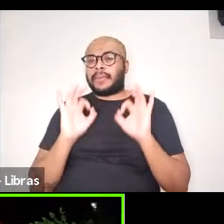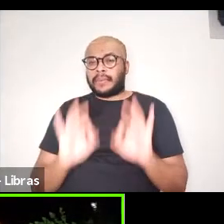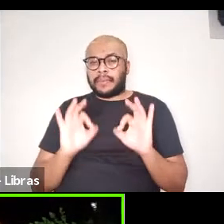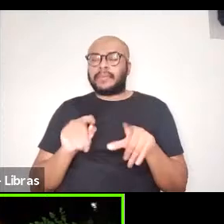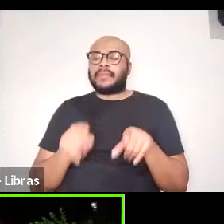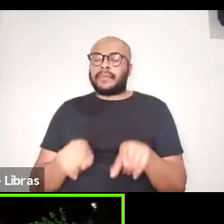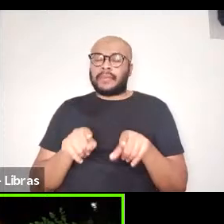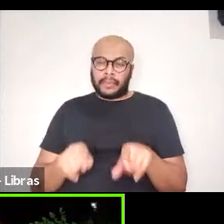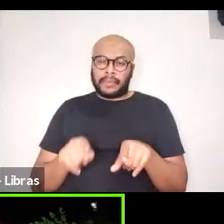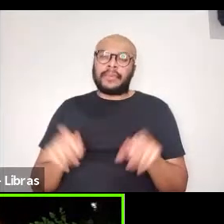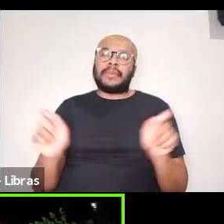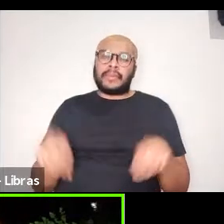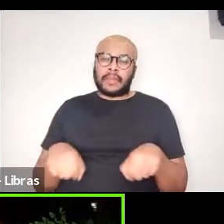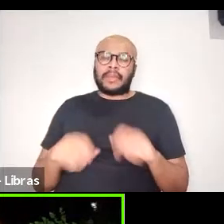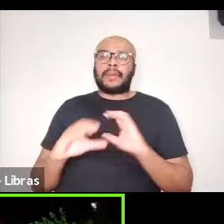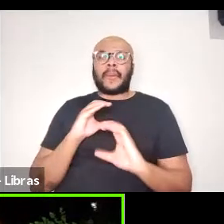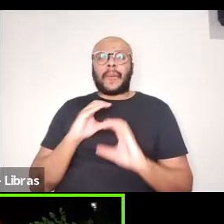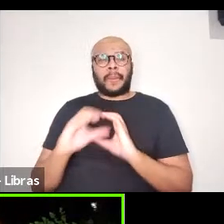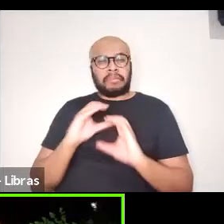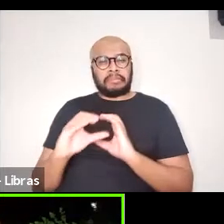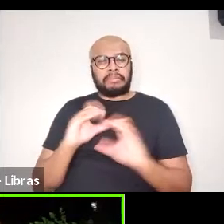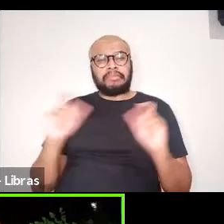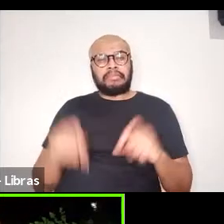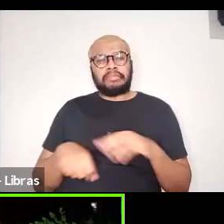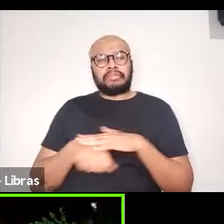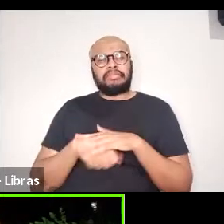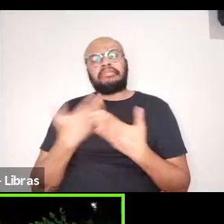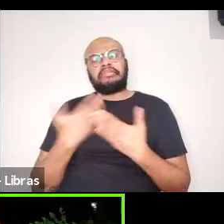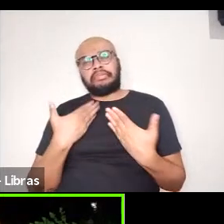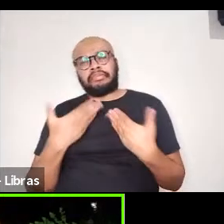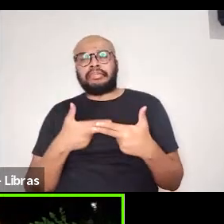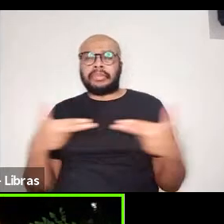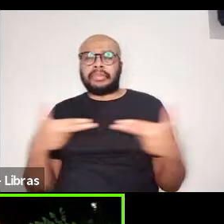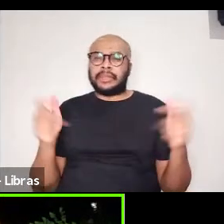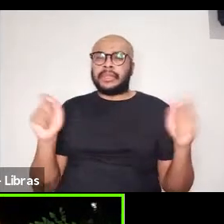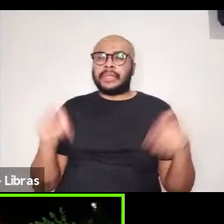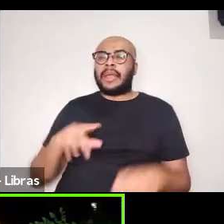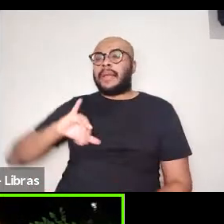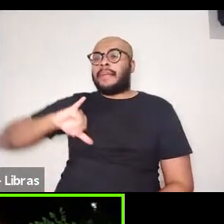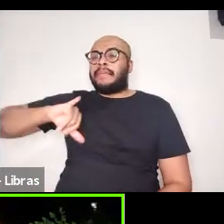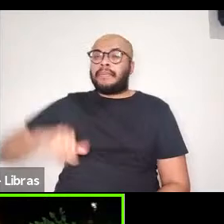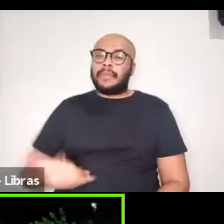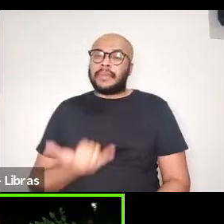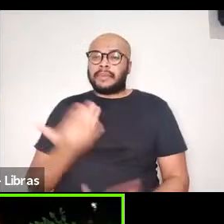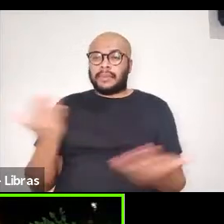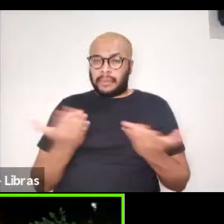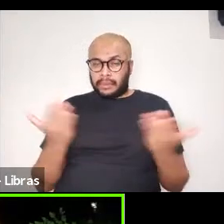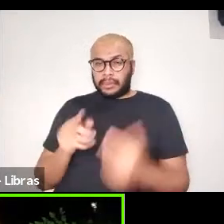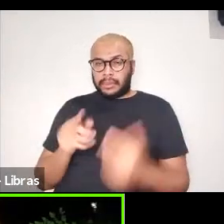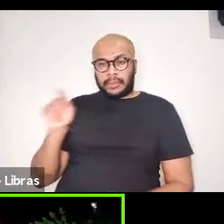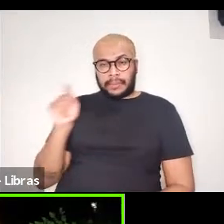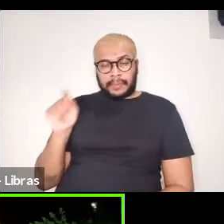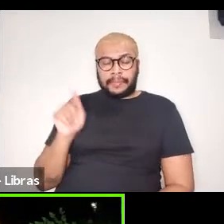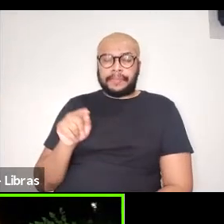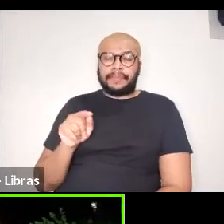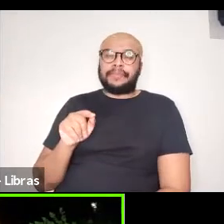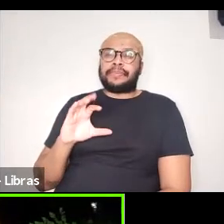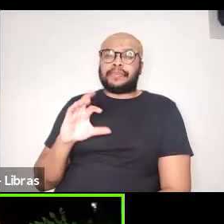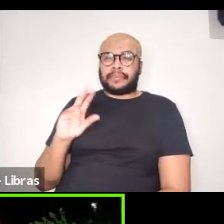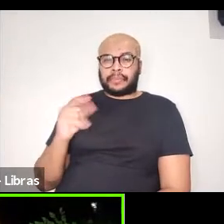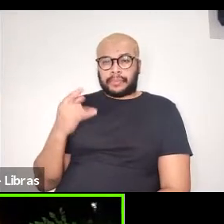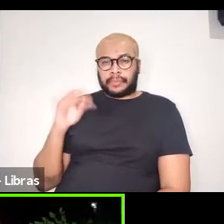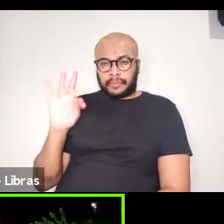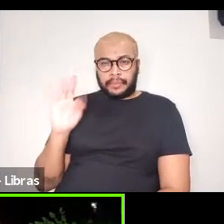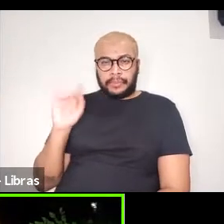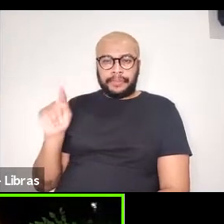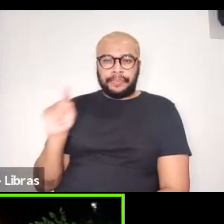formas de comunicação, e eu vou aproveitar e ler um comentário do chat, da